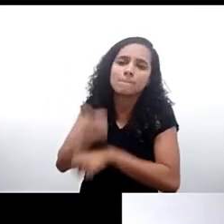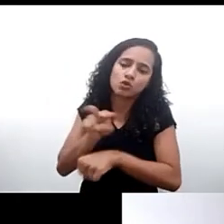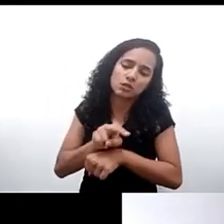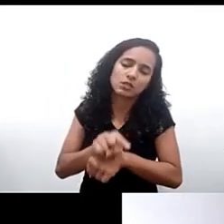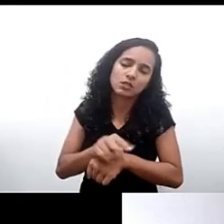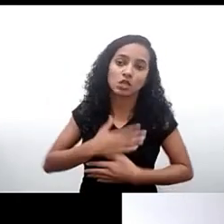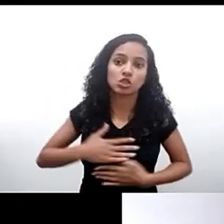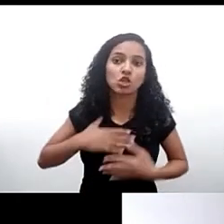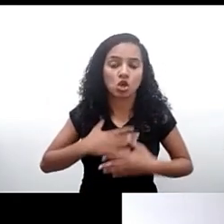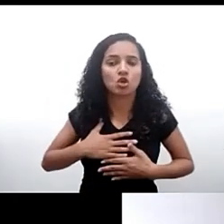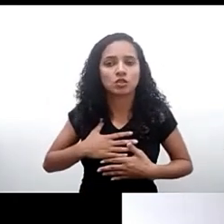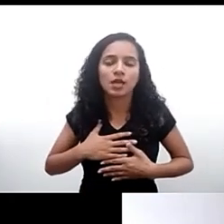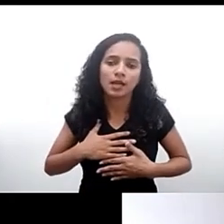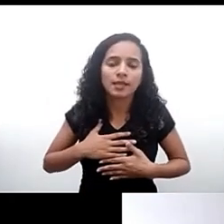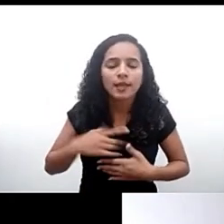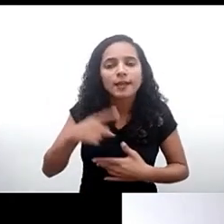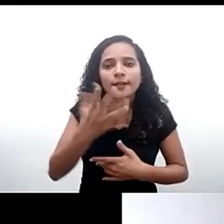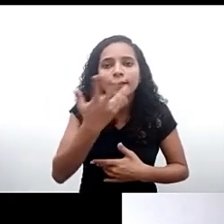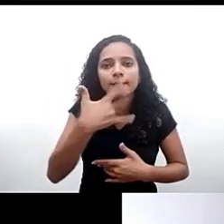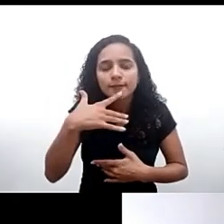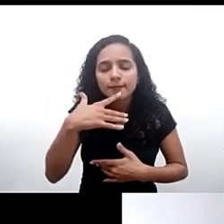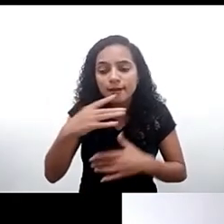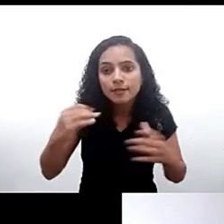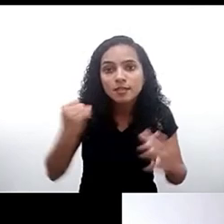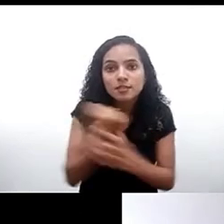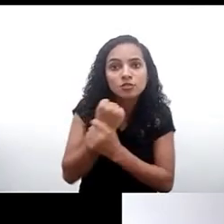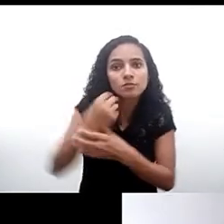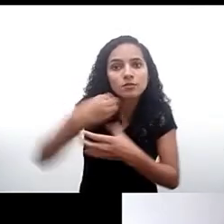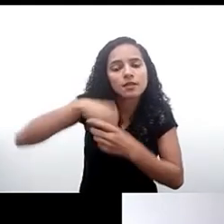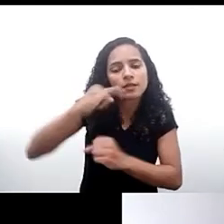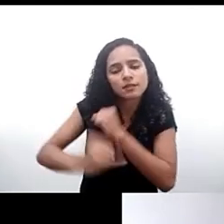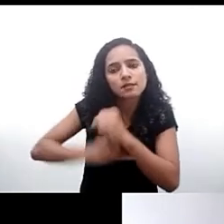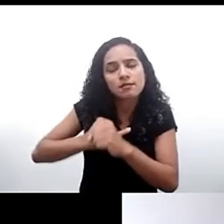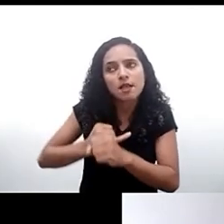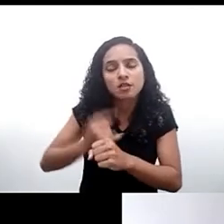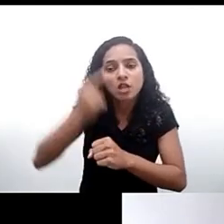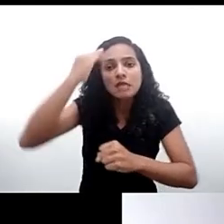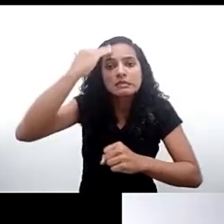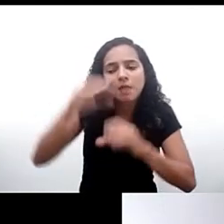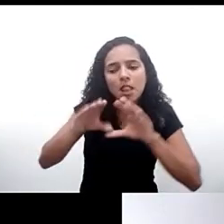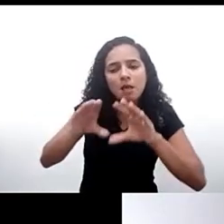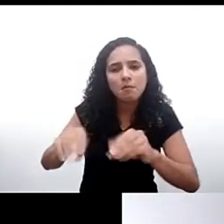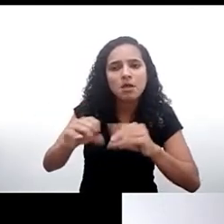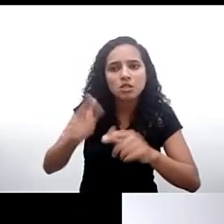estivessem seguras na internet utilizando produtos e serviços pensados e considerados